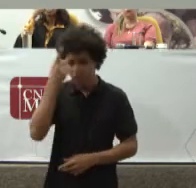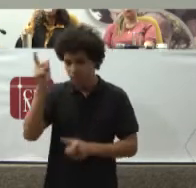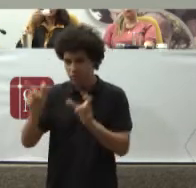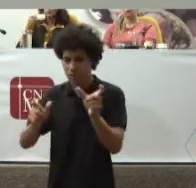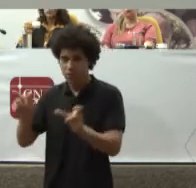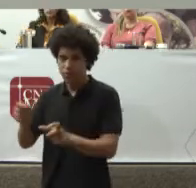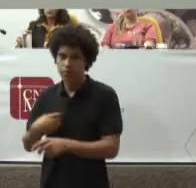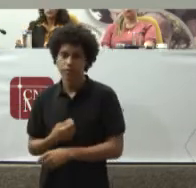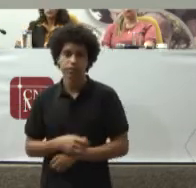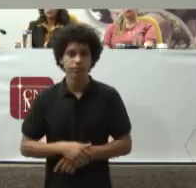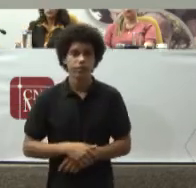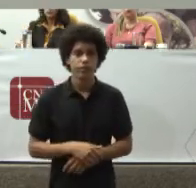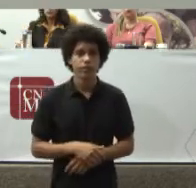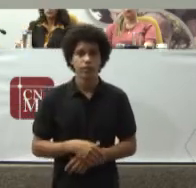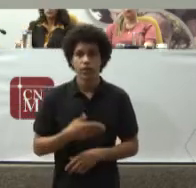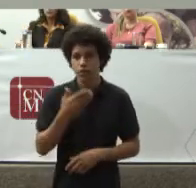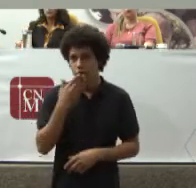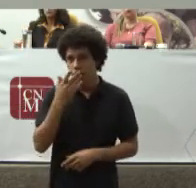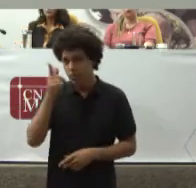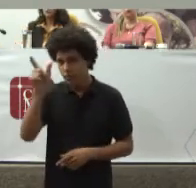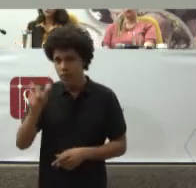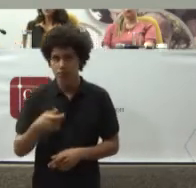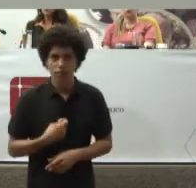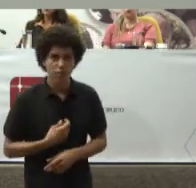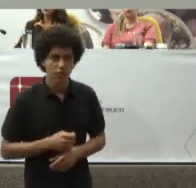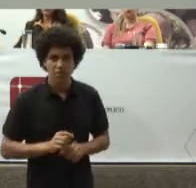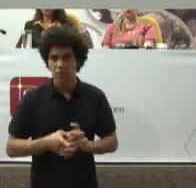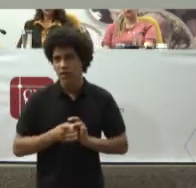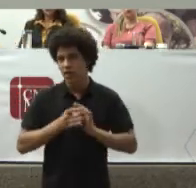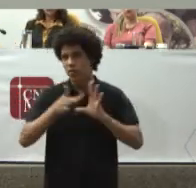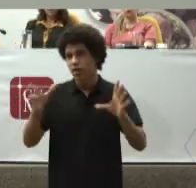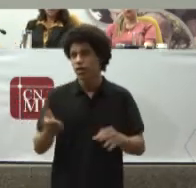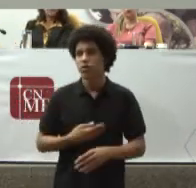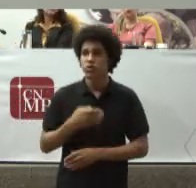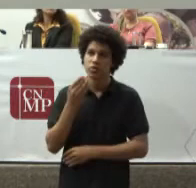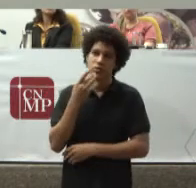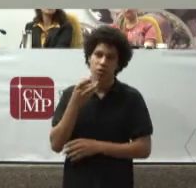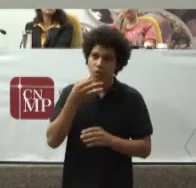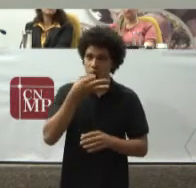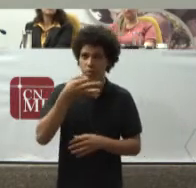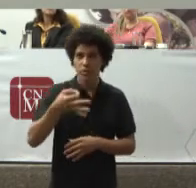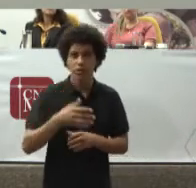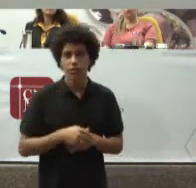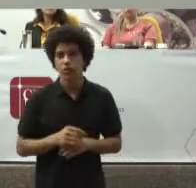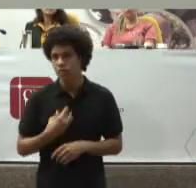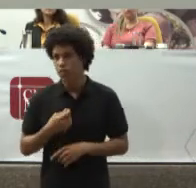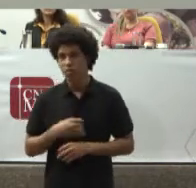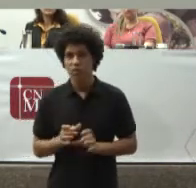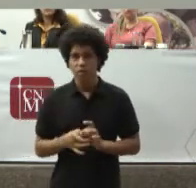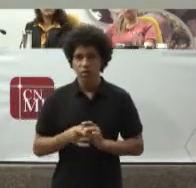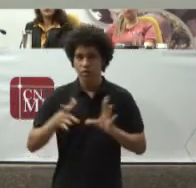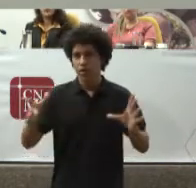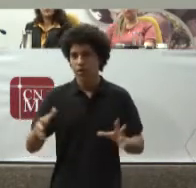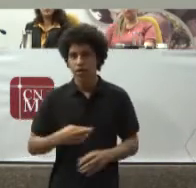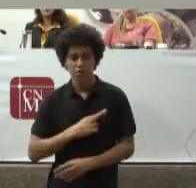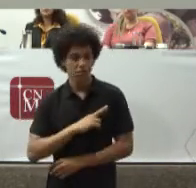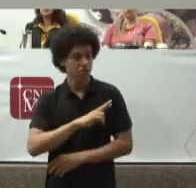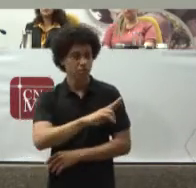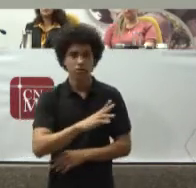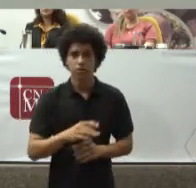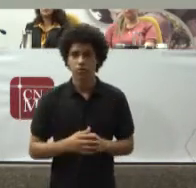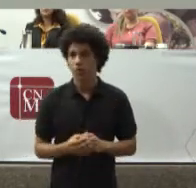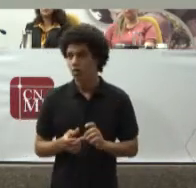Da liberdade De opinião Da liberdade De crença Da liberdade De manifestação Que